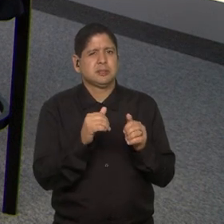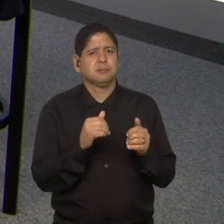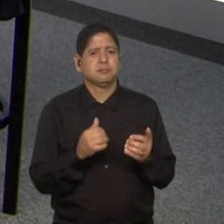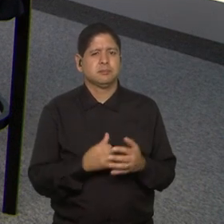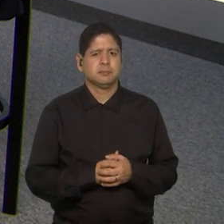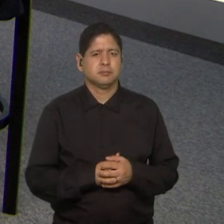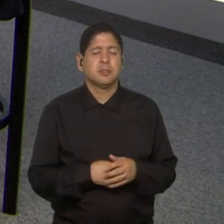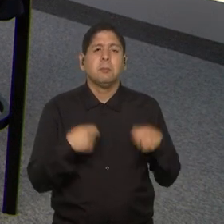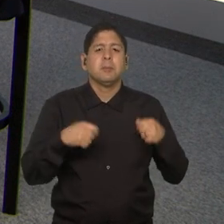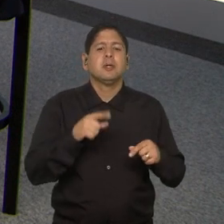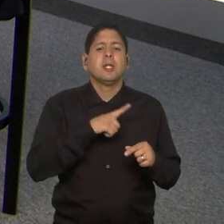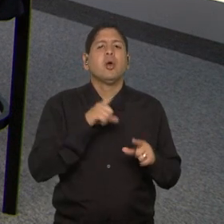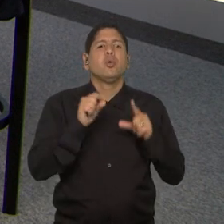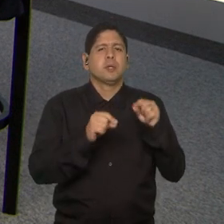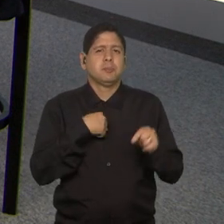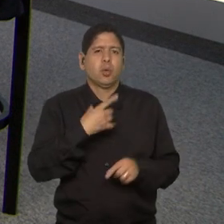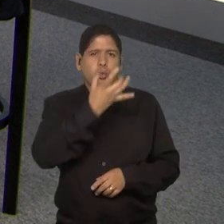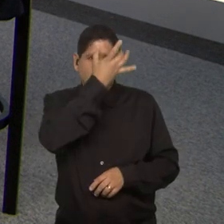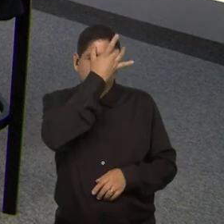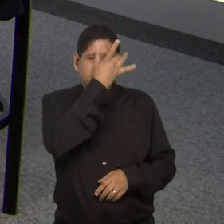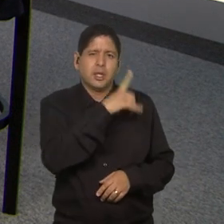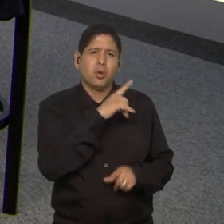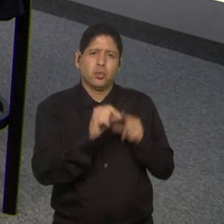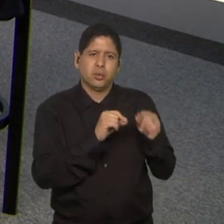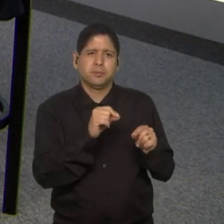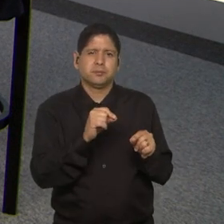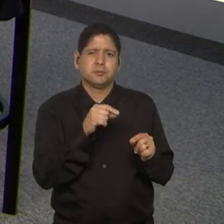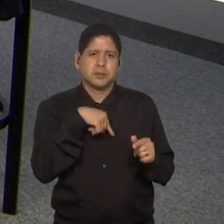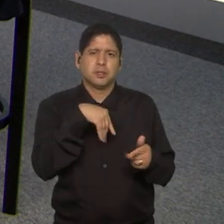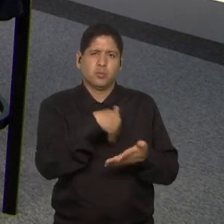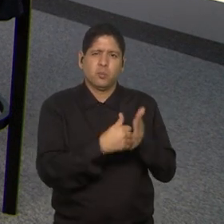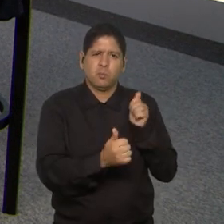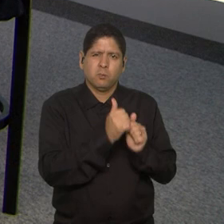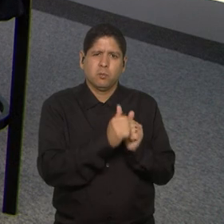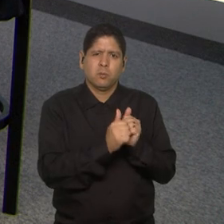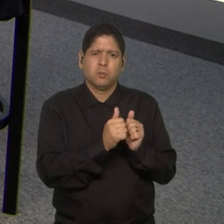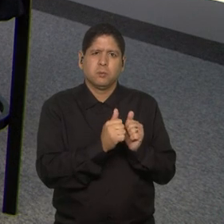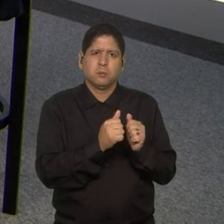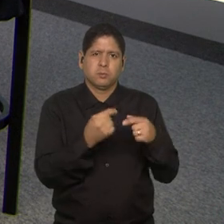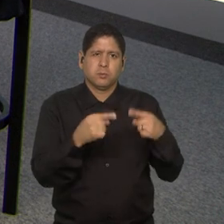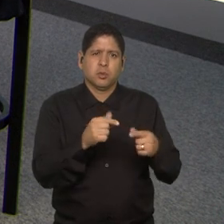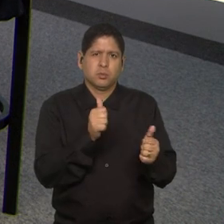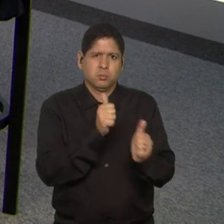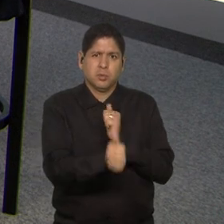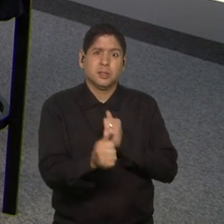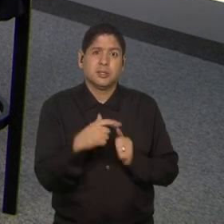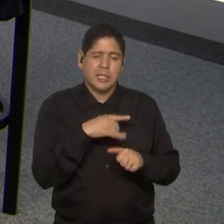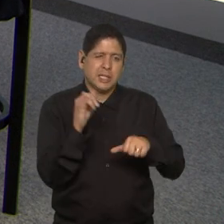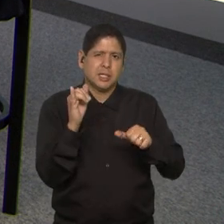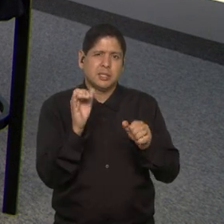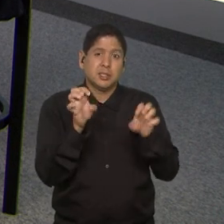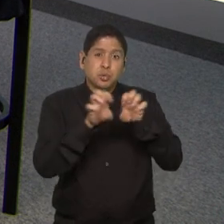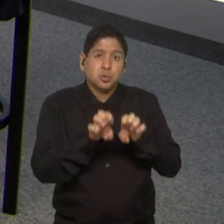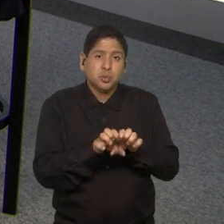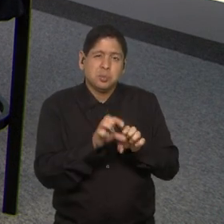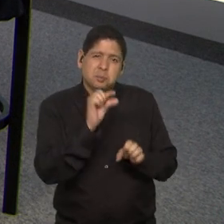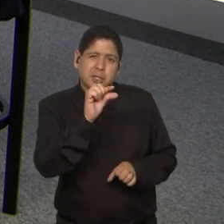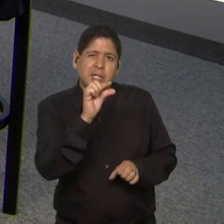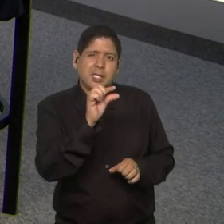ter, né, a consciência que o esporte no país, ele tem uma estrutura muito pequena em termos de volume.